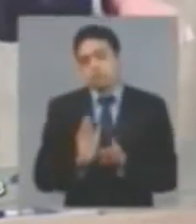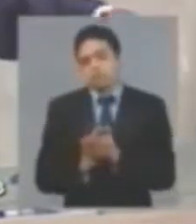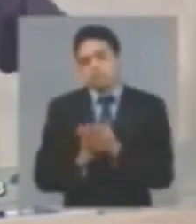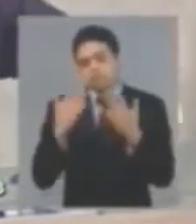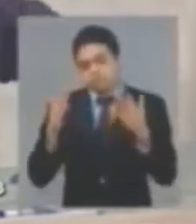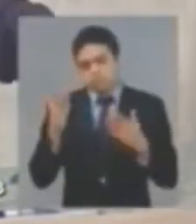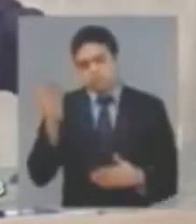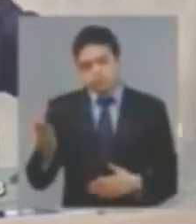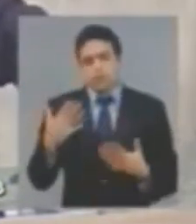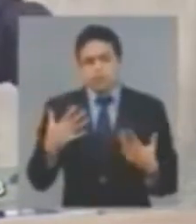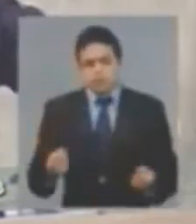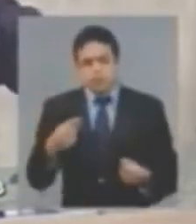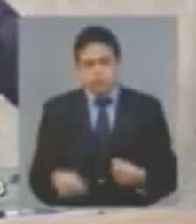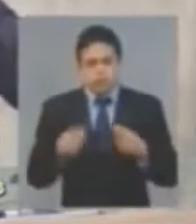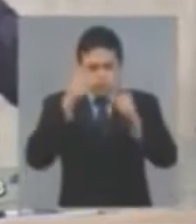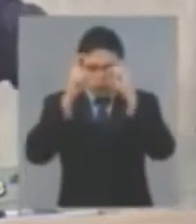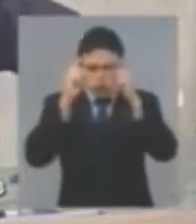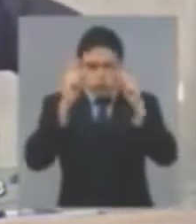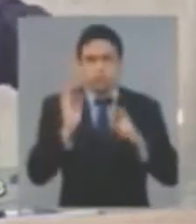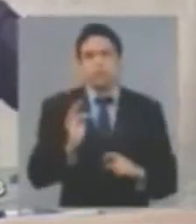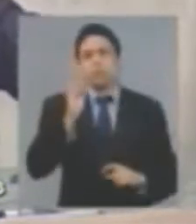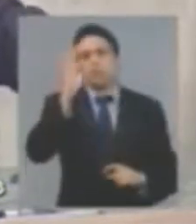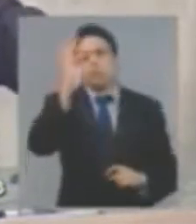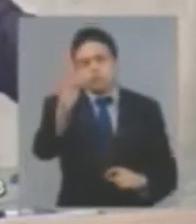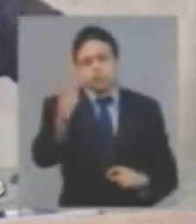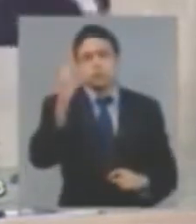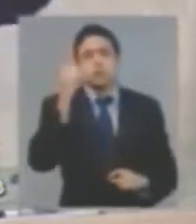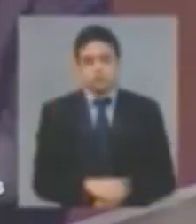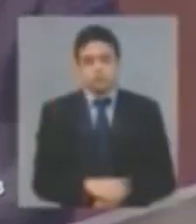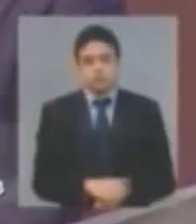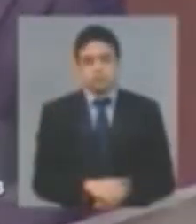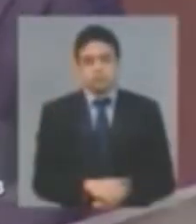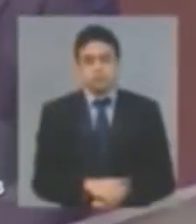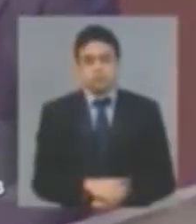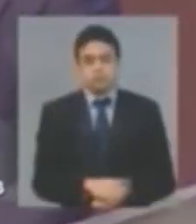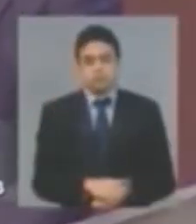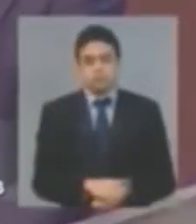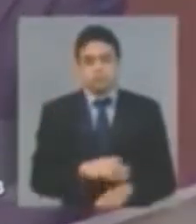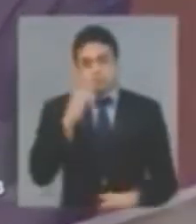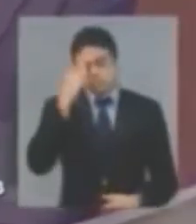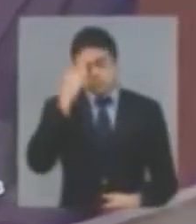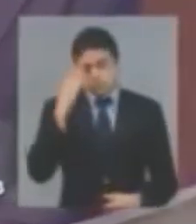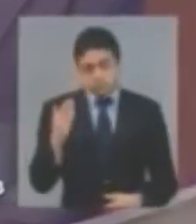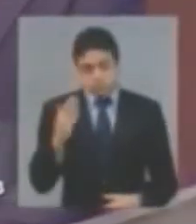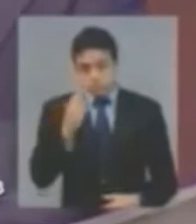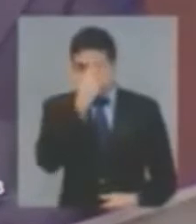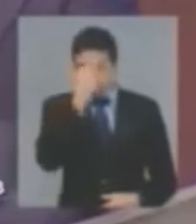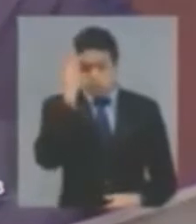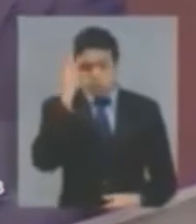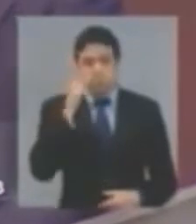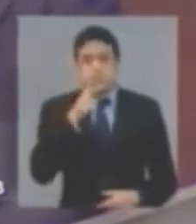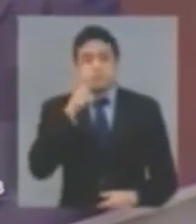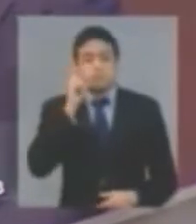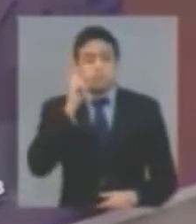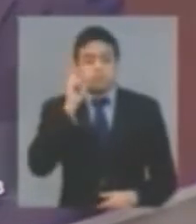a vossa excelência e vamos aqui discutir no momento oportuno a chegada desse apoio. Eu agradeço o deputado Mauro Filho e ontem